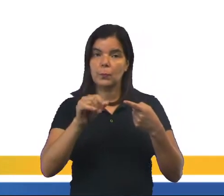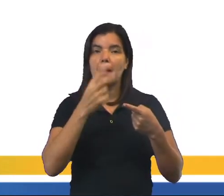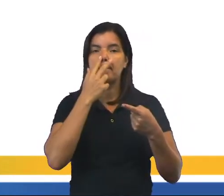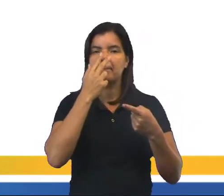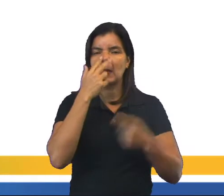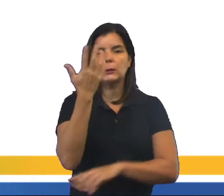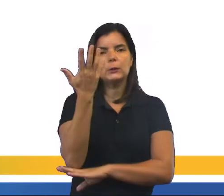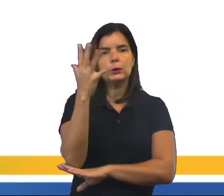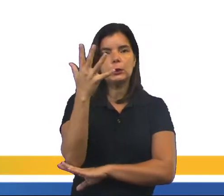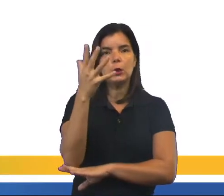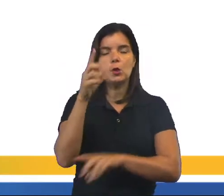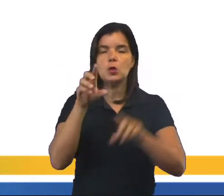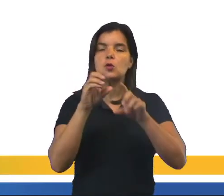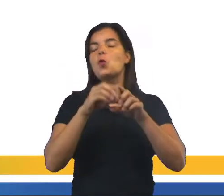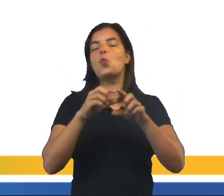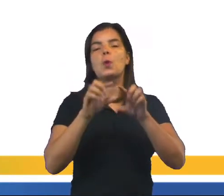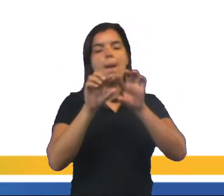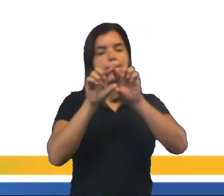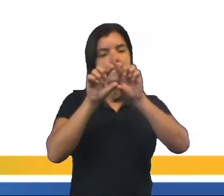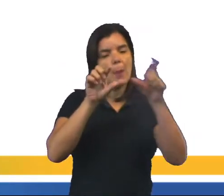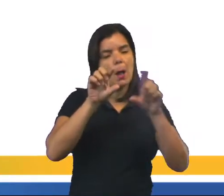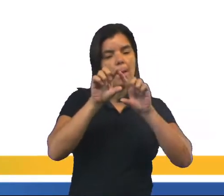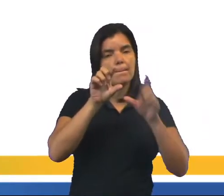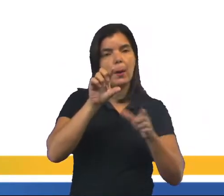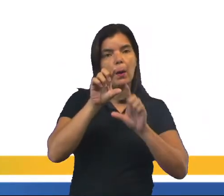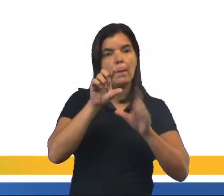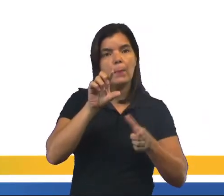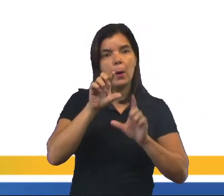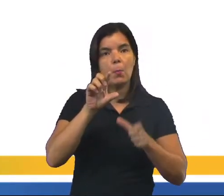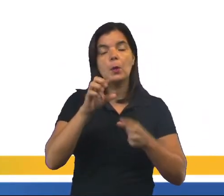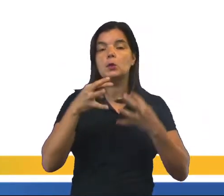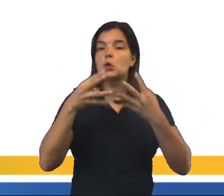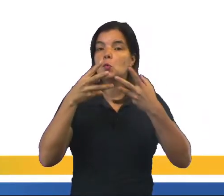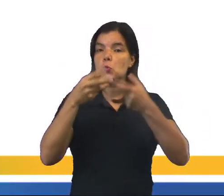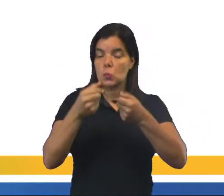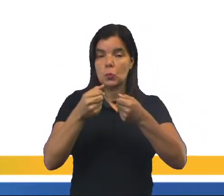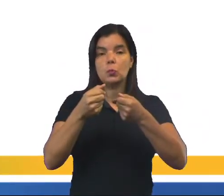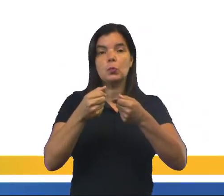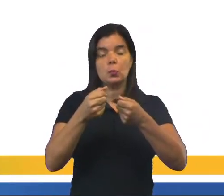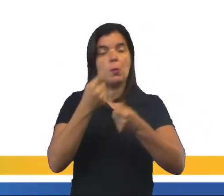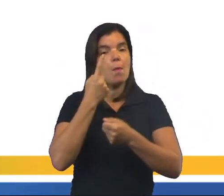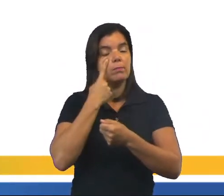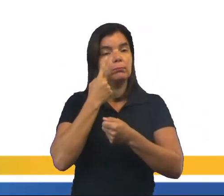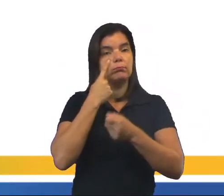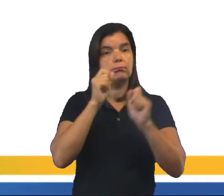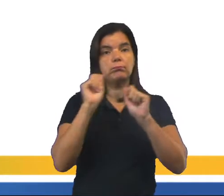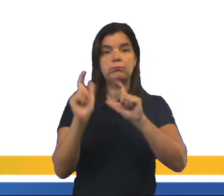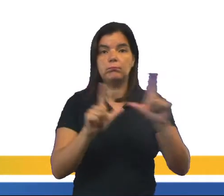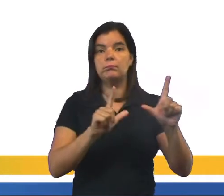ramificações dos broncos. Então, os bronquílios aí são todas essas ramificações. Observe.